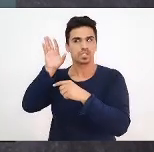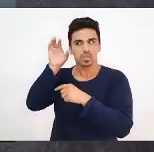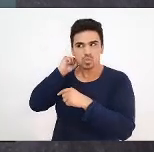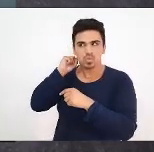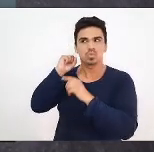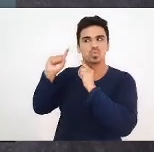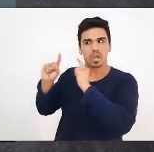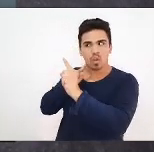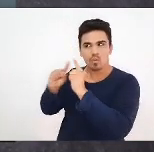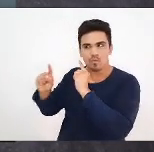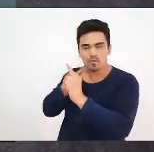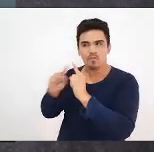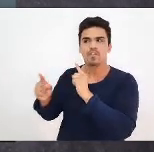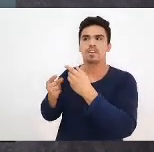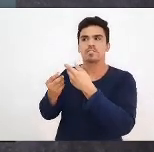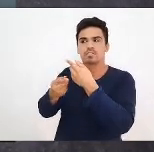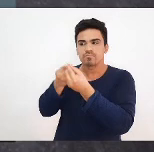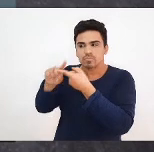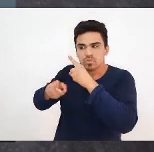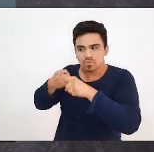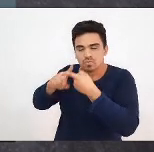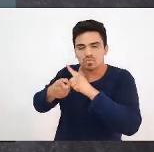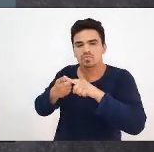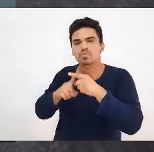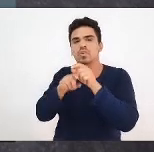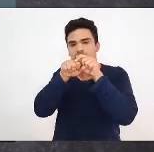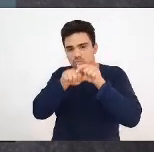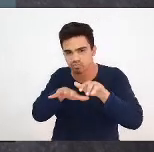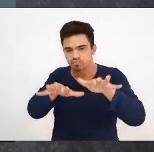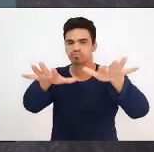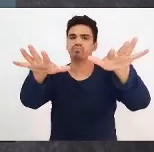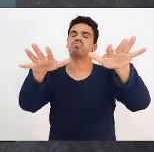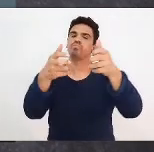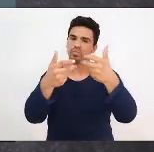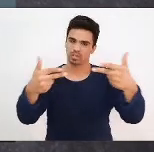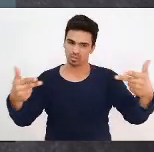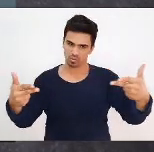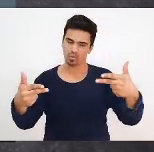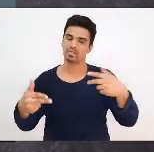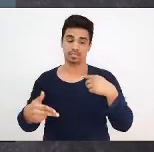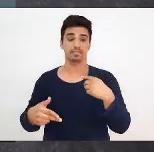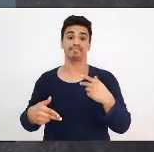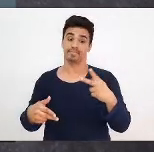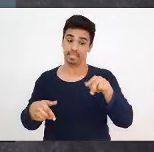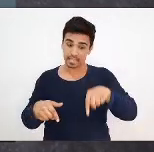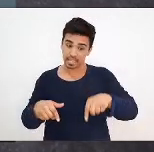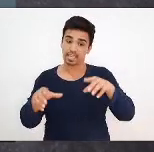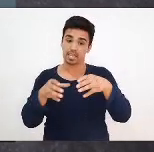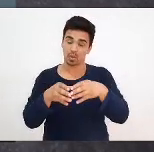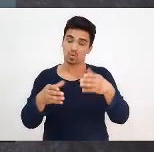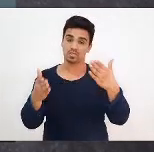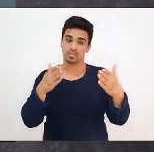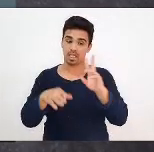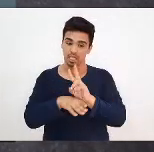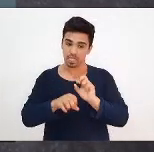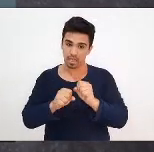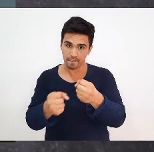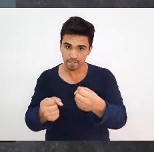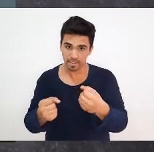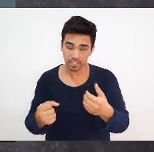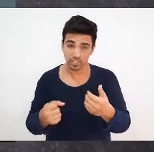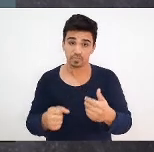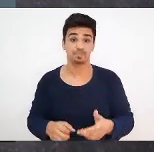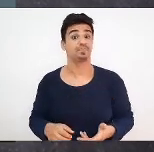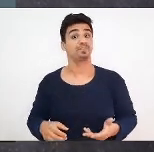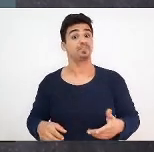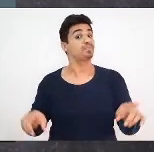naquilo que defendemos e naquilo e que vamos construir para